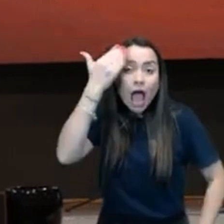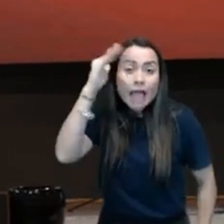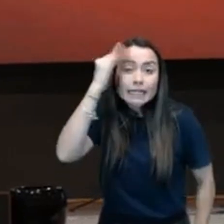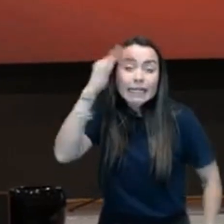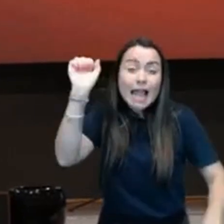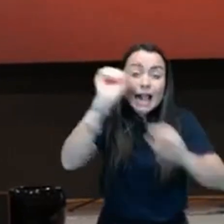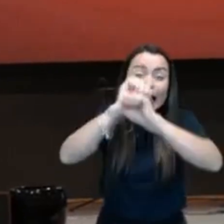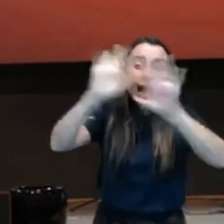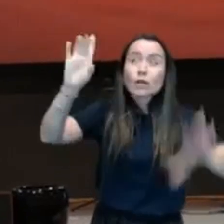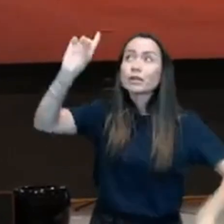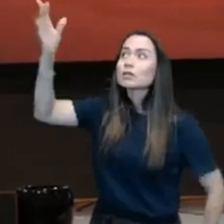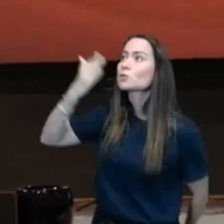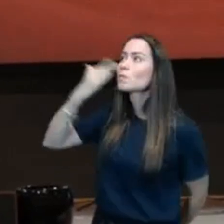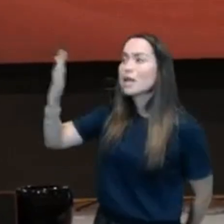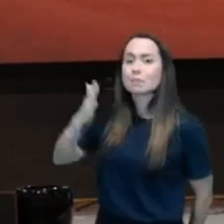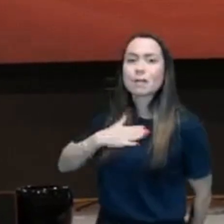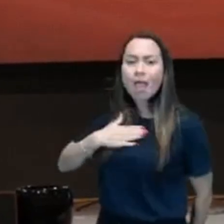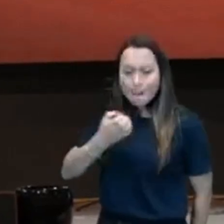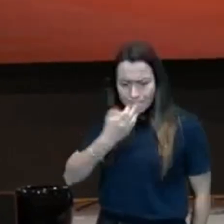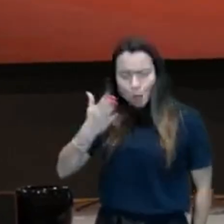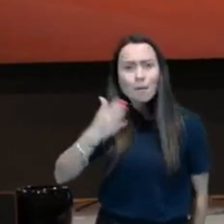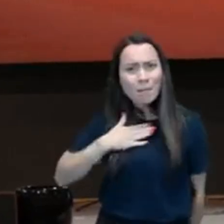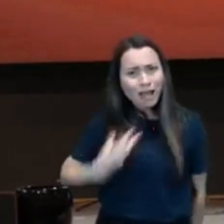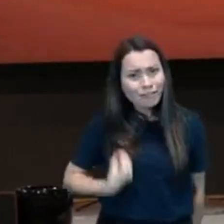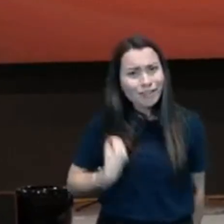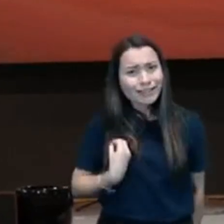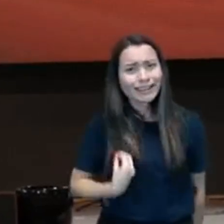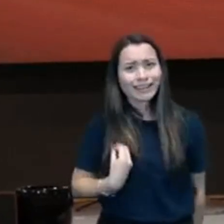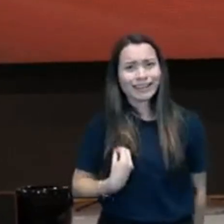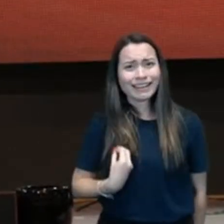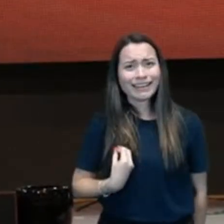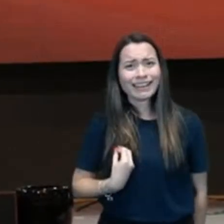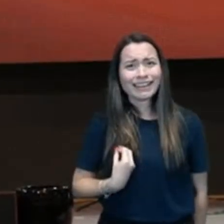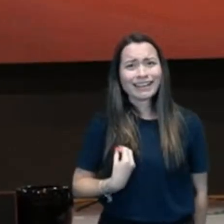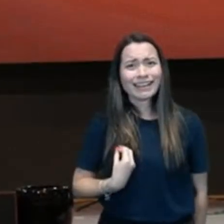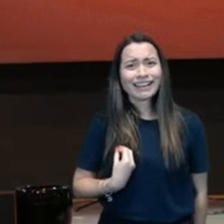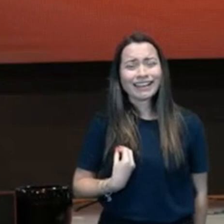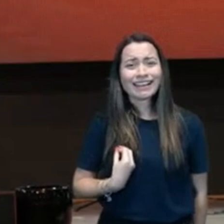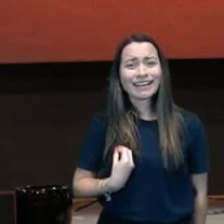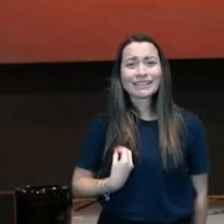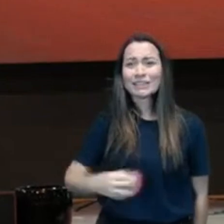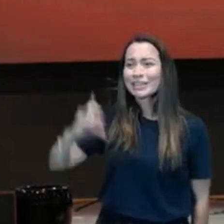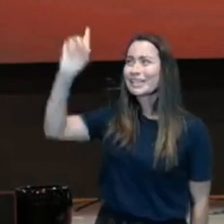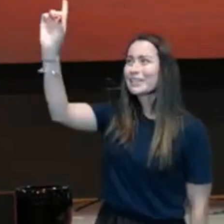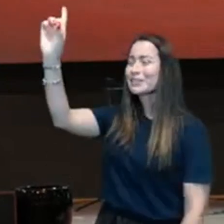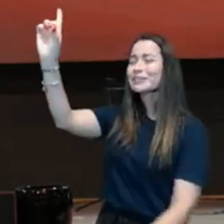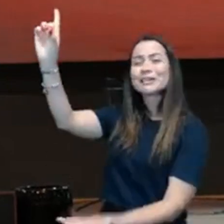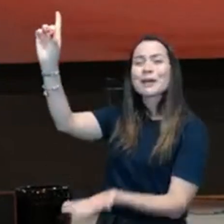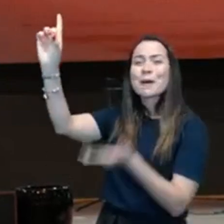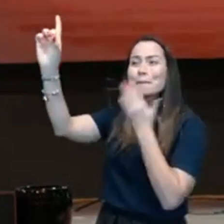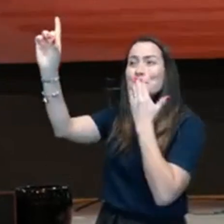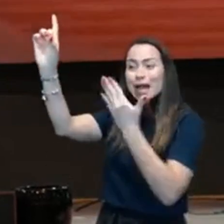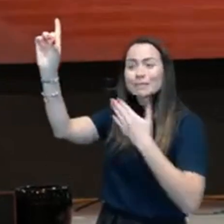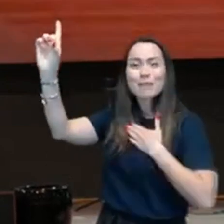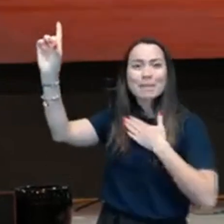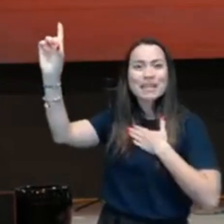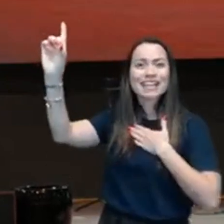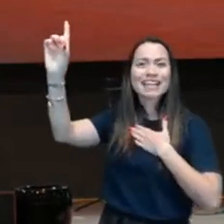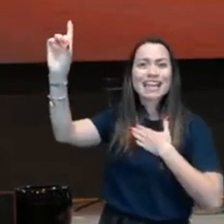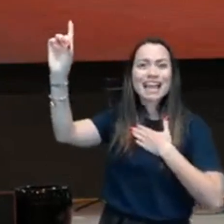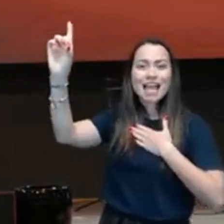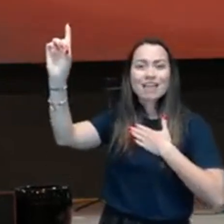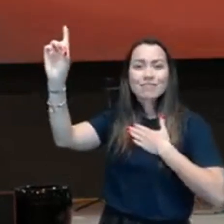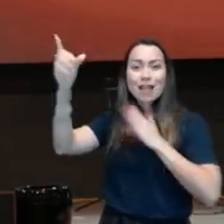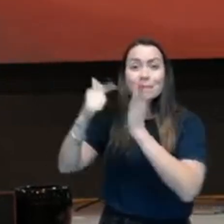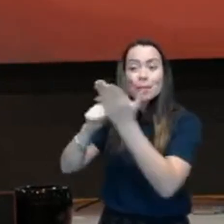Ele pede para mim, é bom para mim. Aquilo que Ele tem para mim, vai me levar a um lugar que Ele deseja, e o melhor lugar do